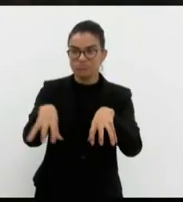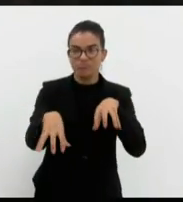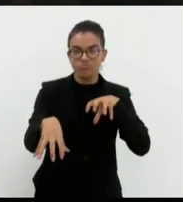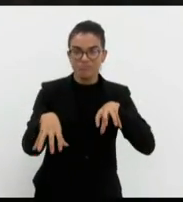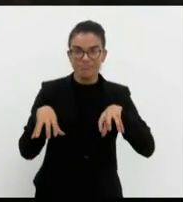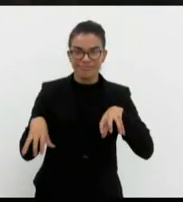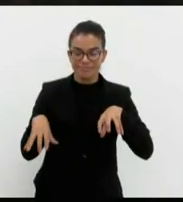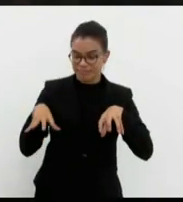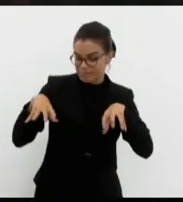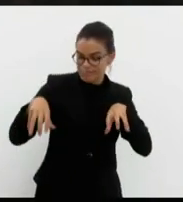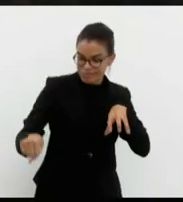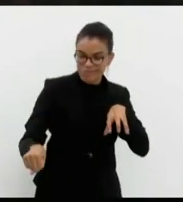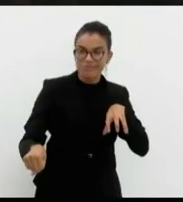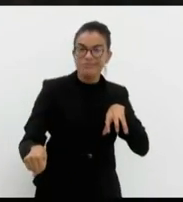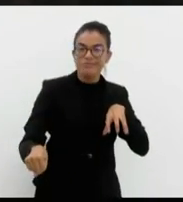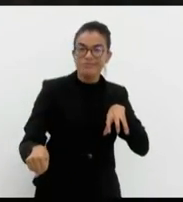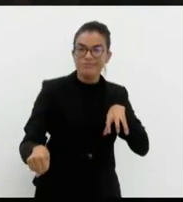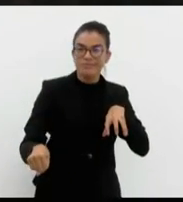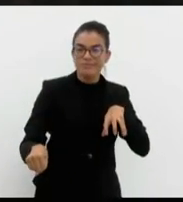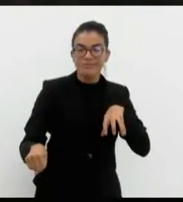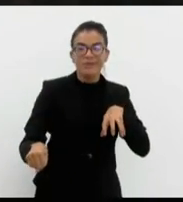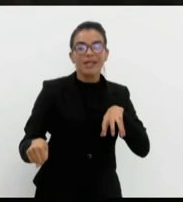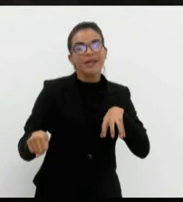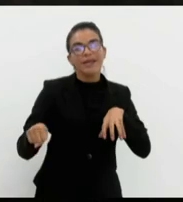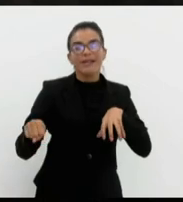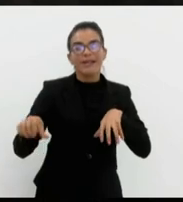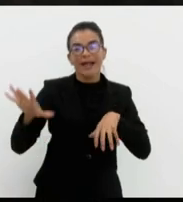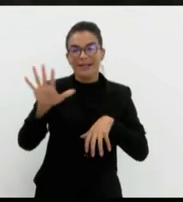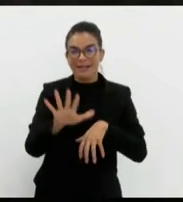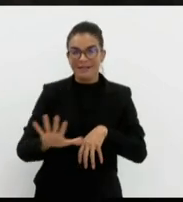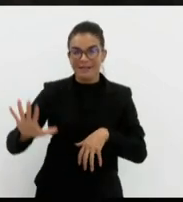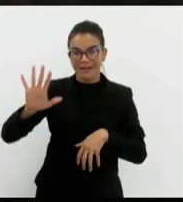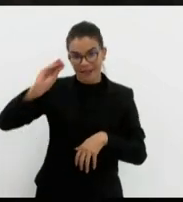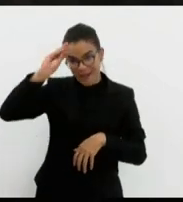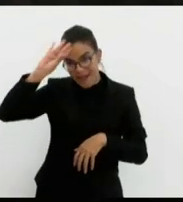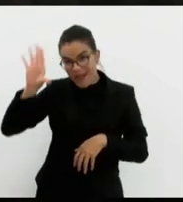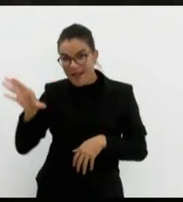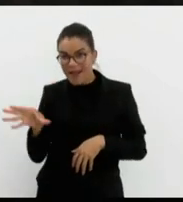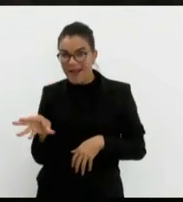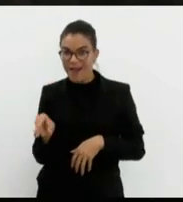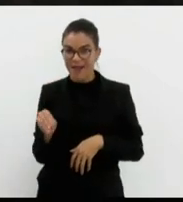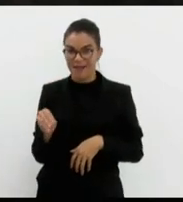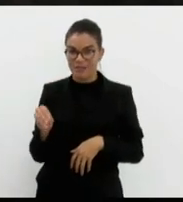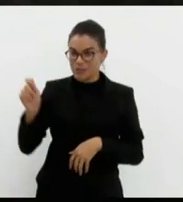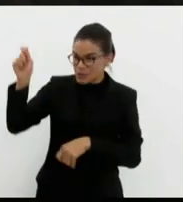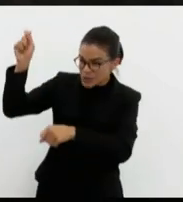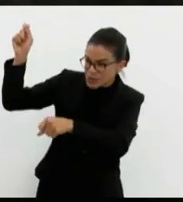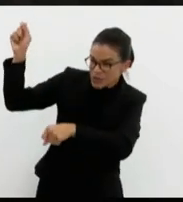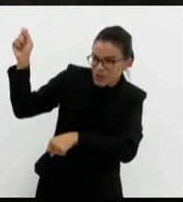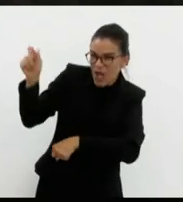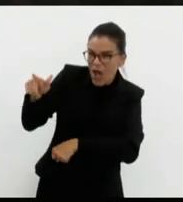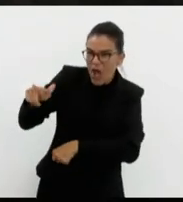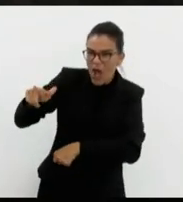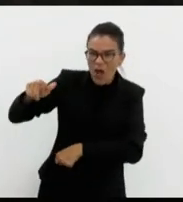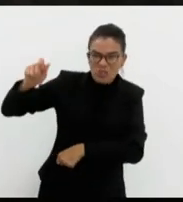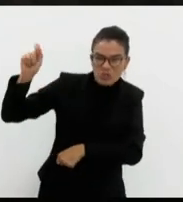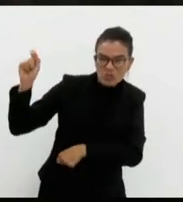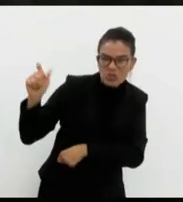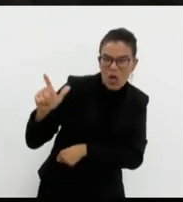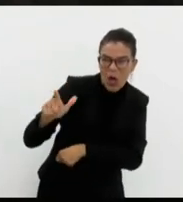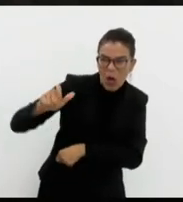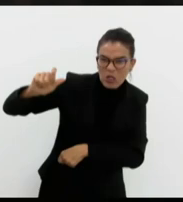habitaram. Quem está no continente africano, mas sujeito ao sol, Márcio